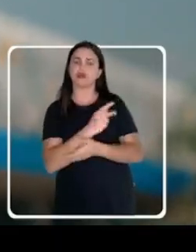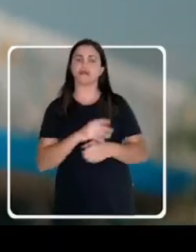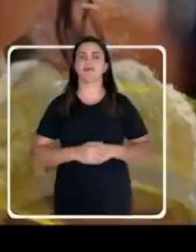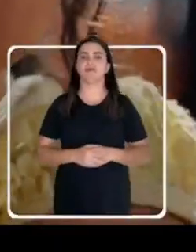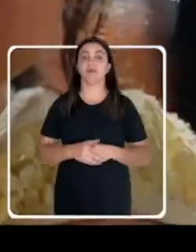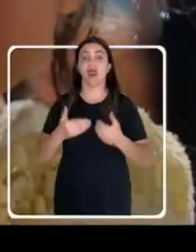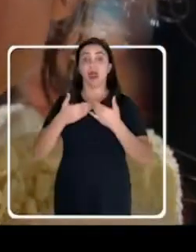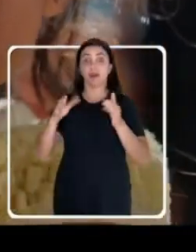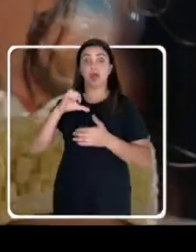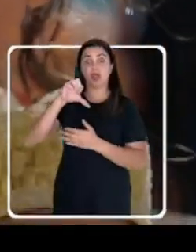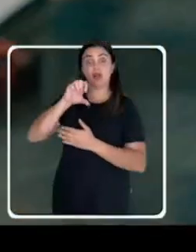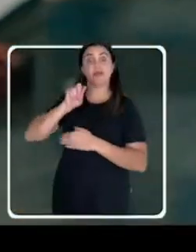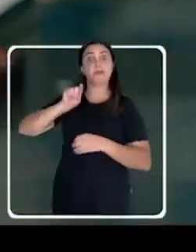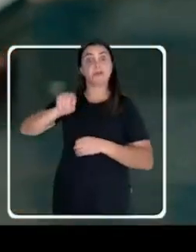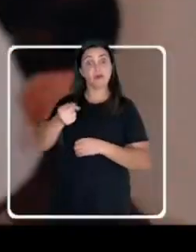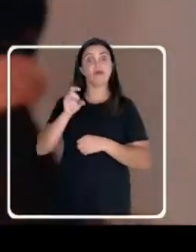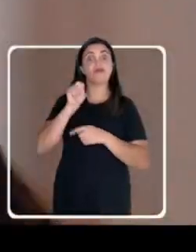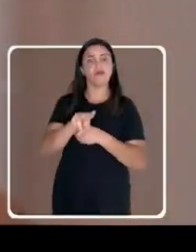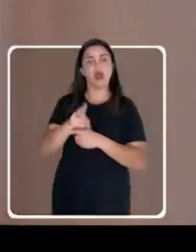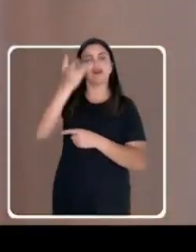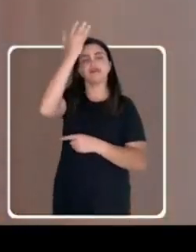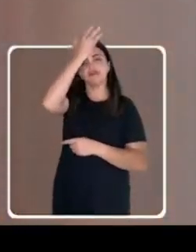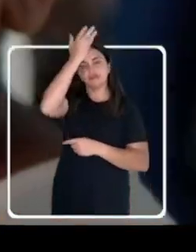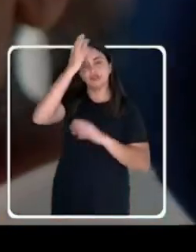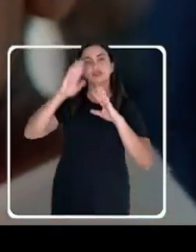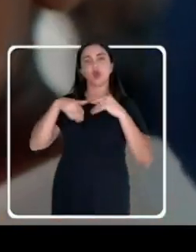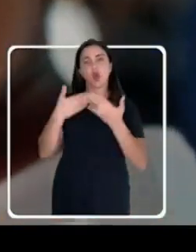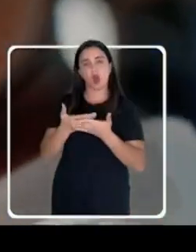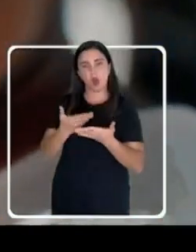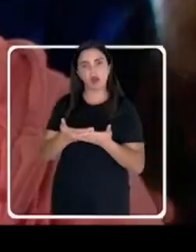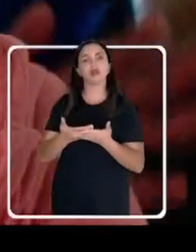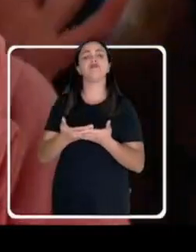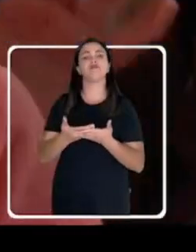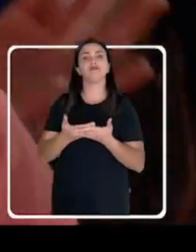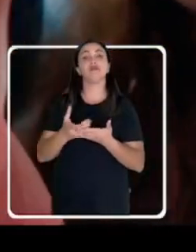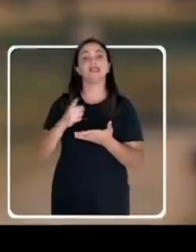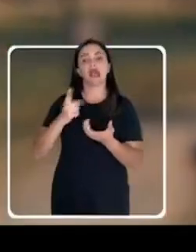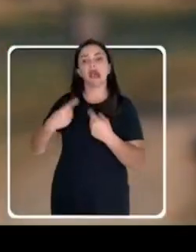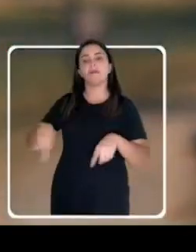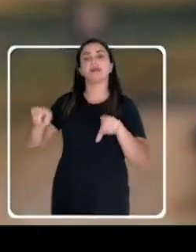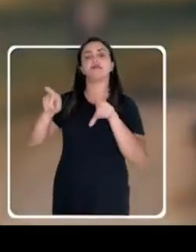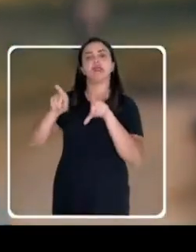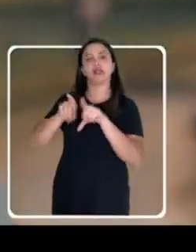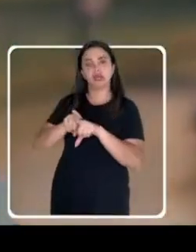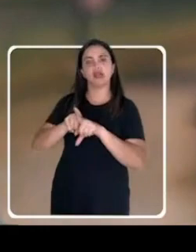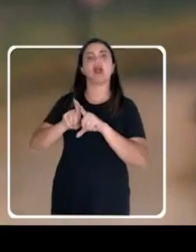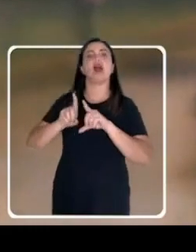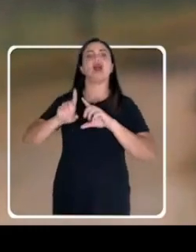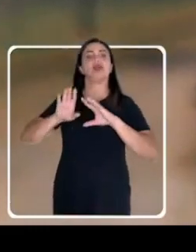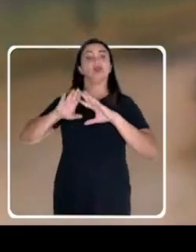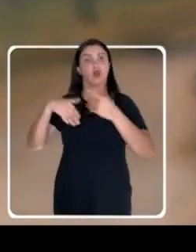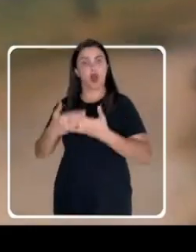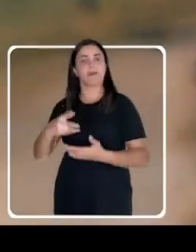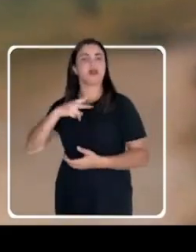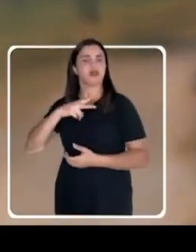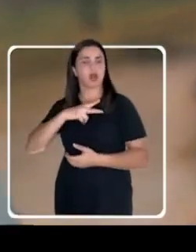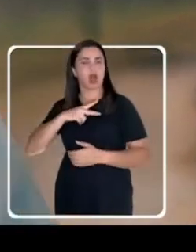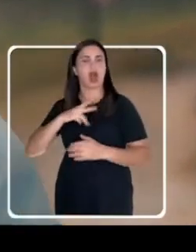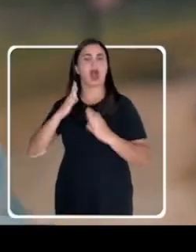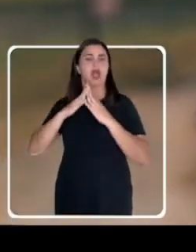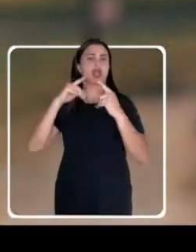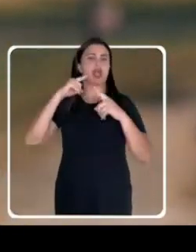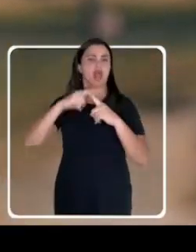sabe fazer. Vamos abrir 9 mil vagas em creches, cimeis e pré-escolas, firmando convênios com as iniciativas